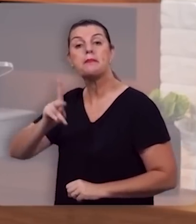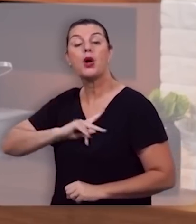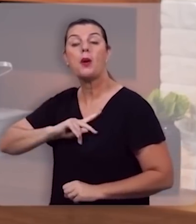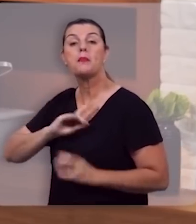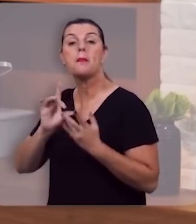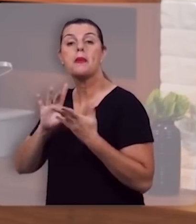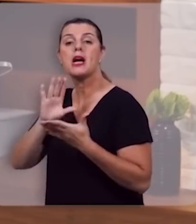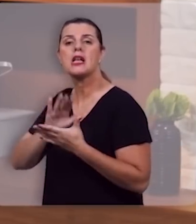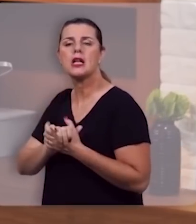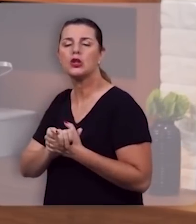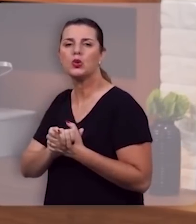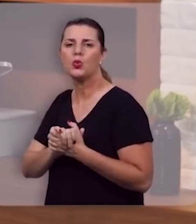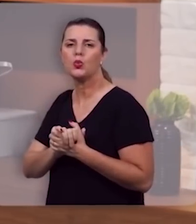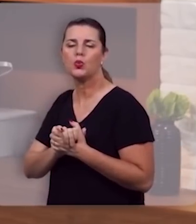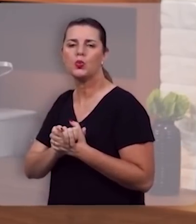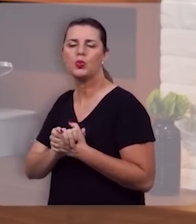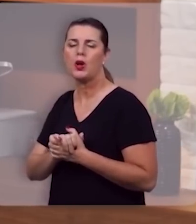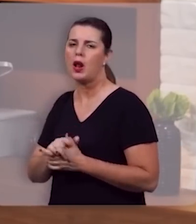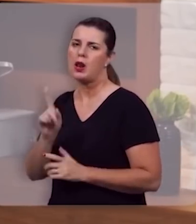de gênero